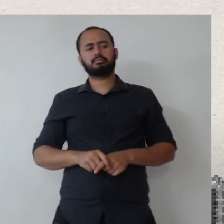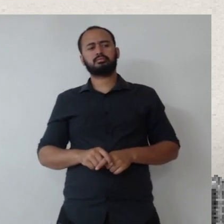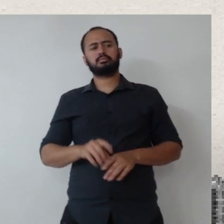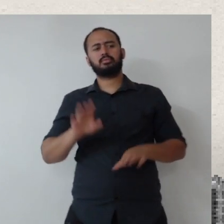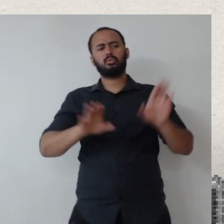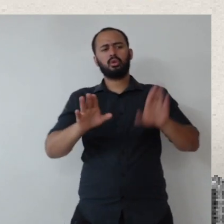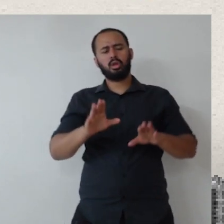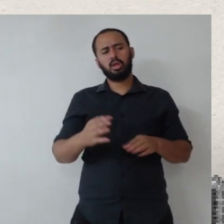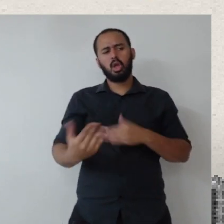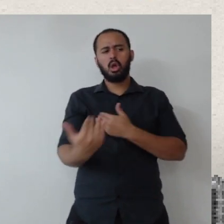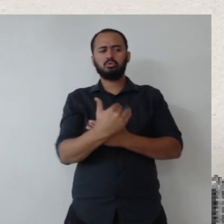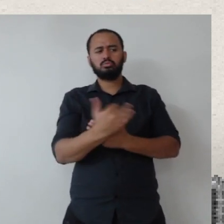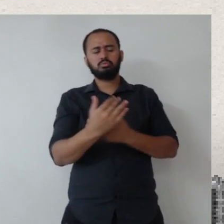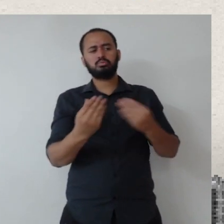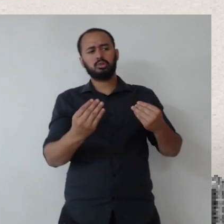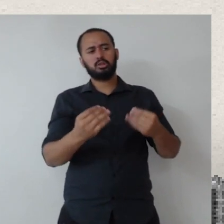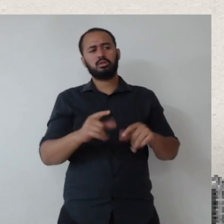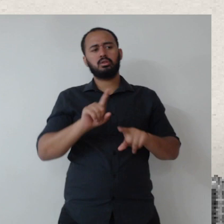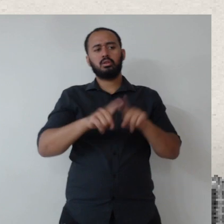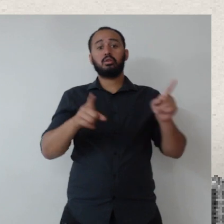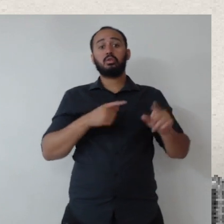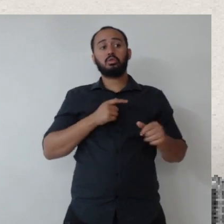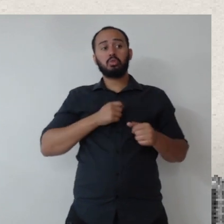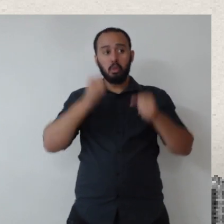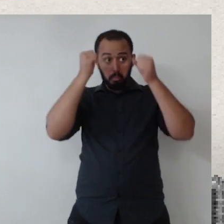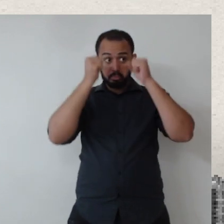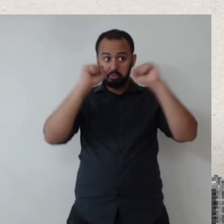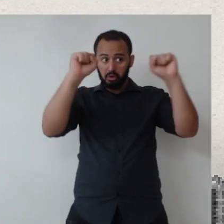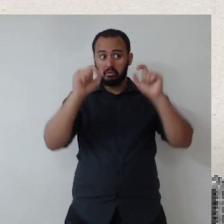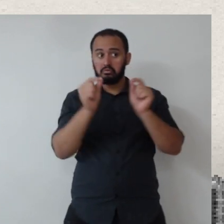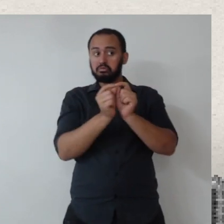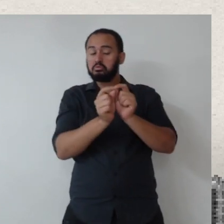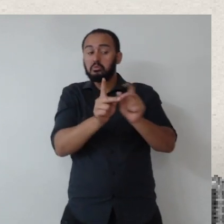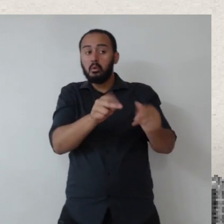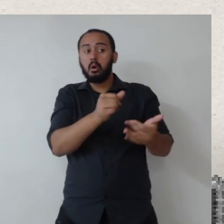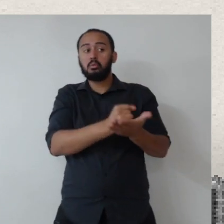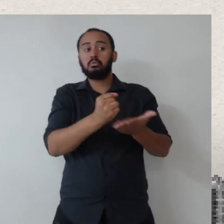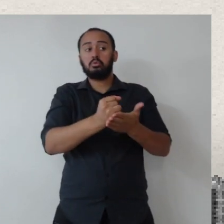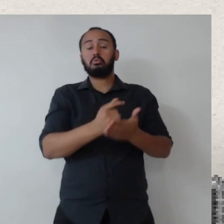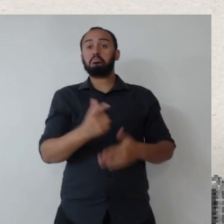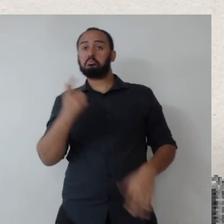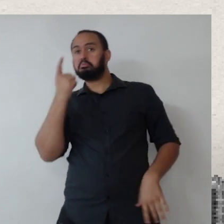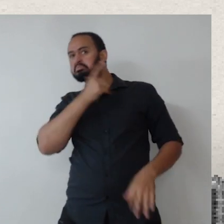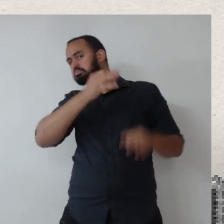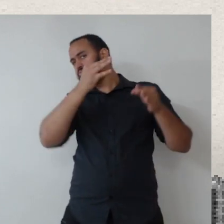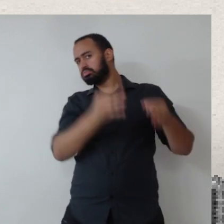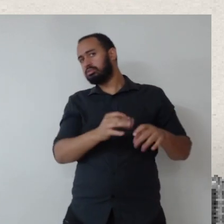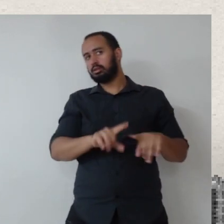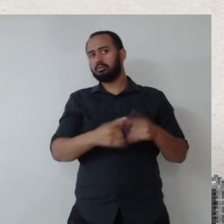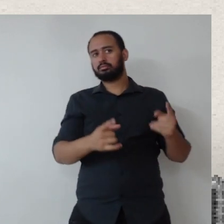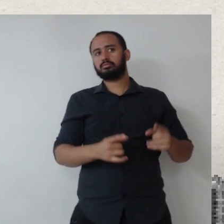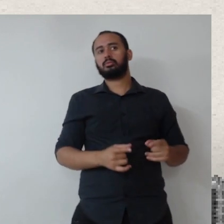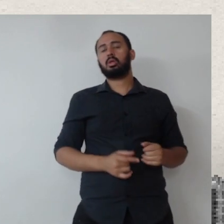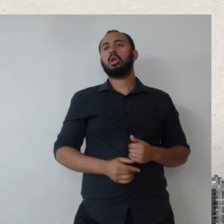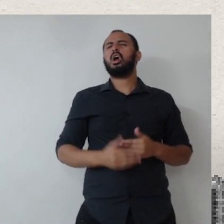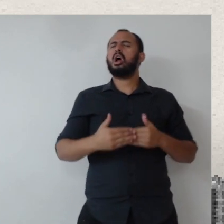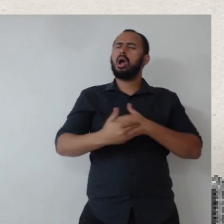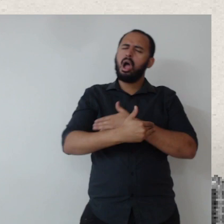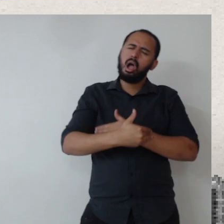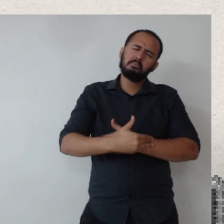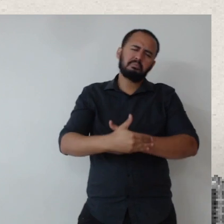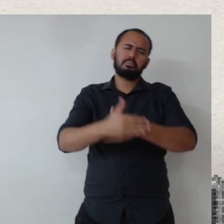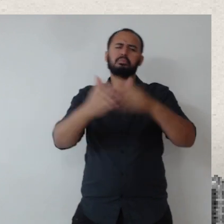muito. Então, às vezes, tem um tribunal que já fez a mesma contratação insustentável e deu certo, você chega lá e, então, estender a